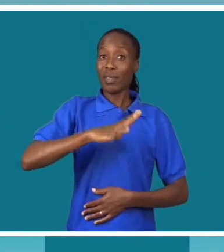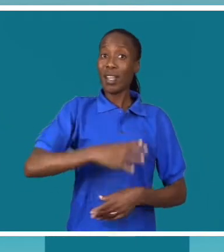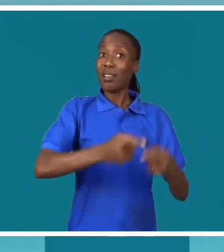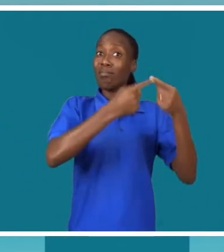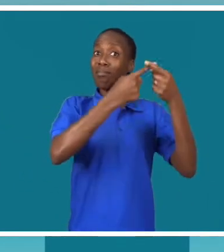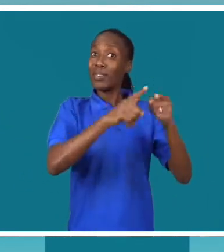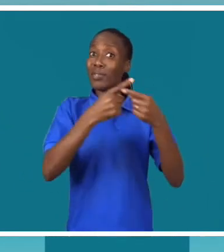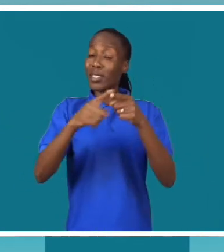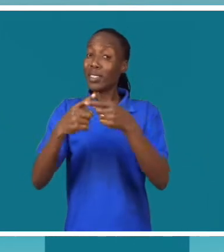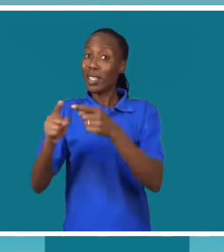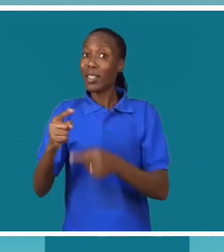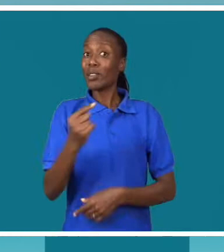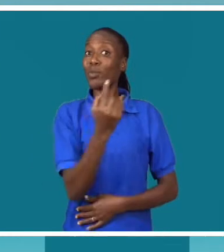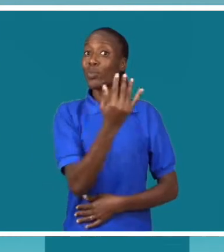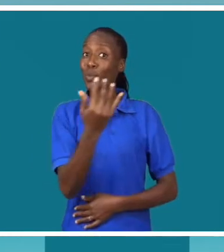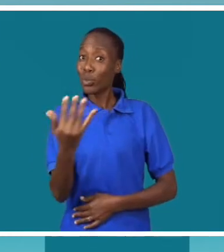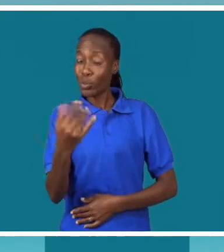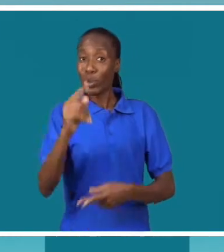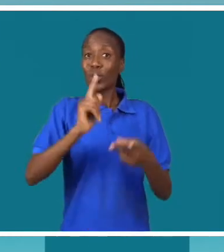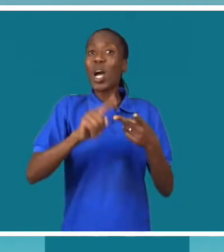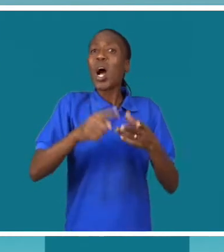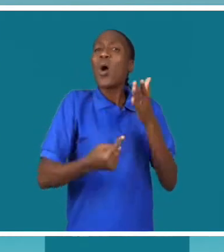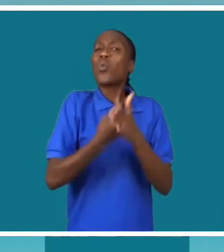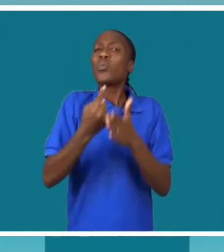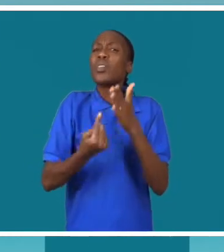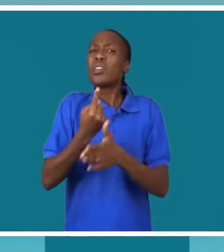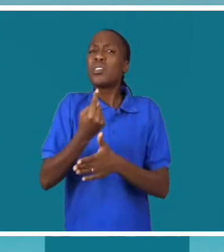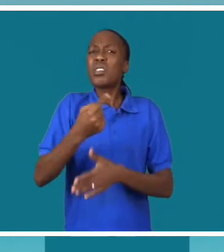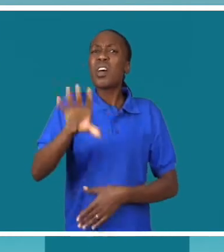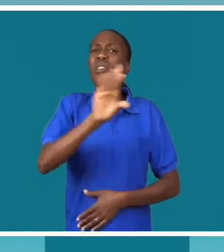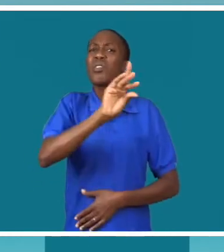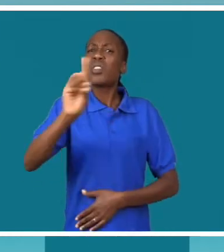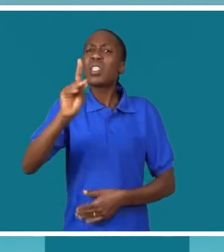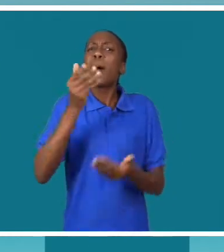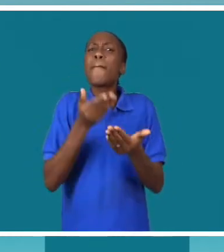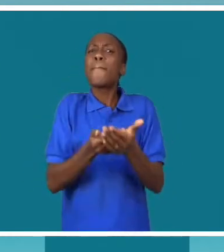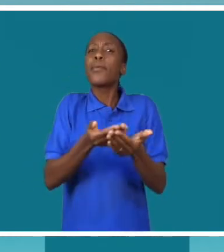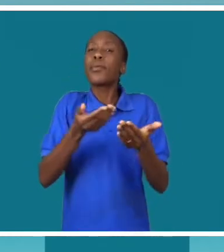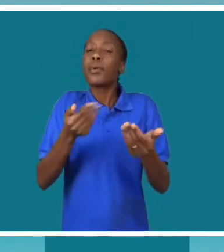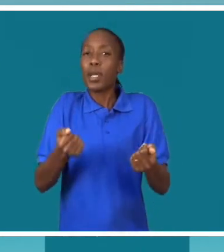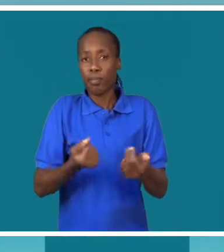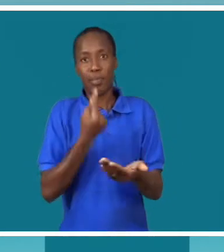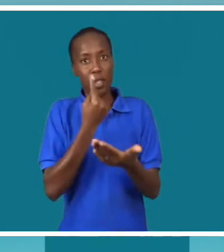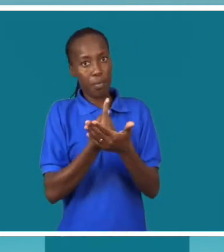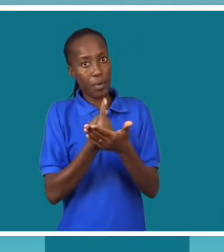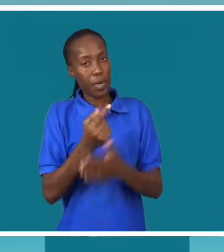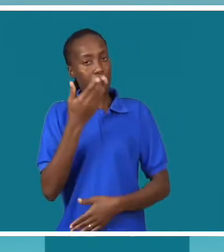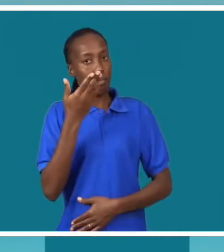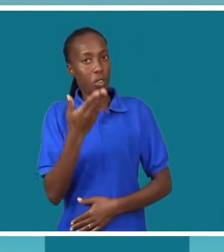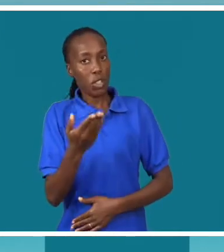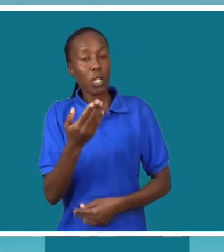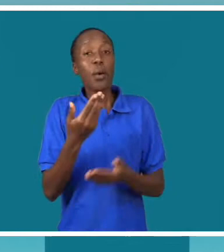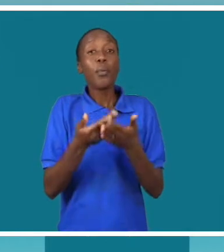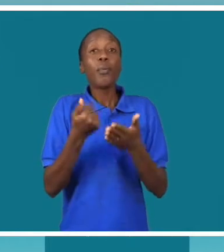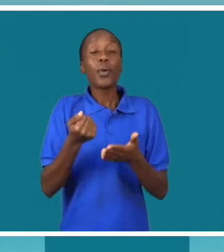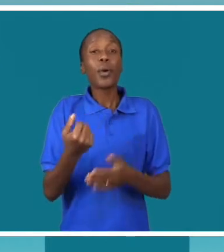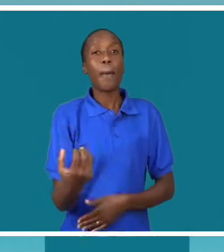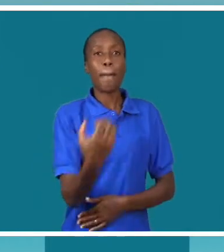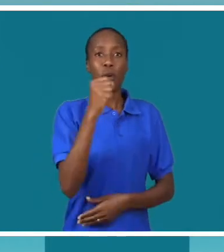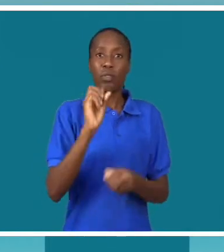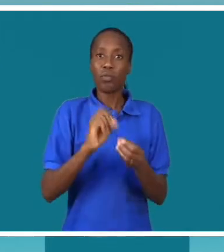Temos vários indicadores. Temos, por exemplo, as causas da deficiência. Isto é extremamente importante porque,